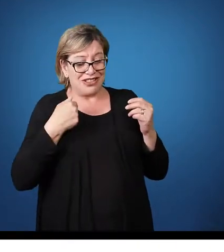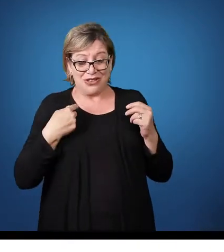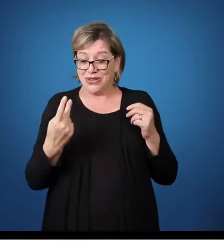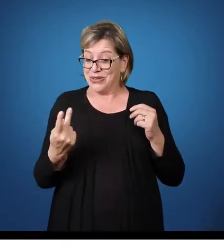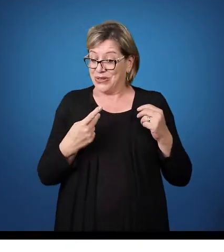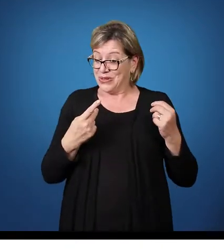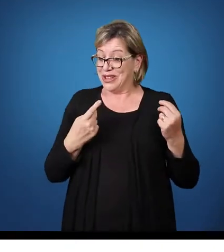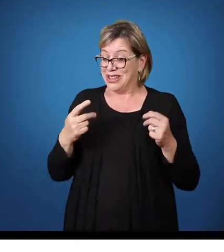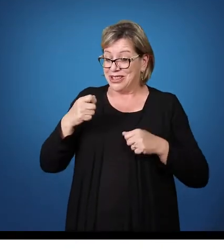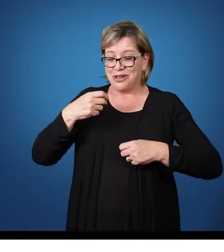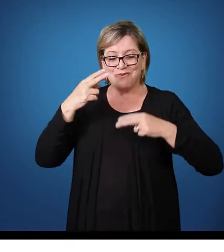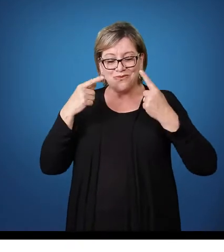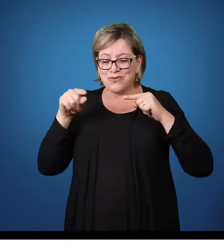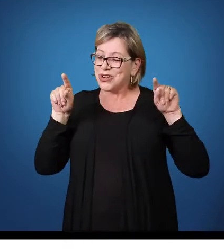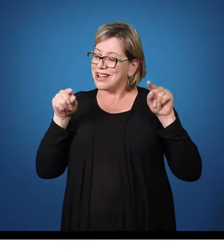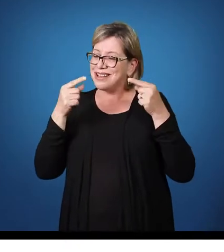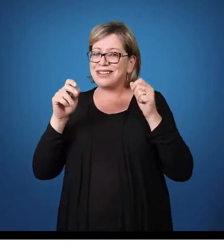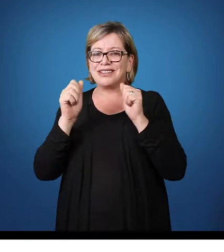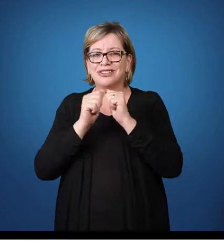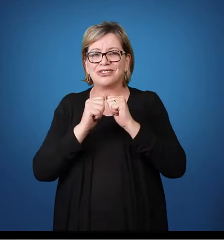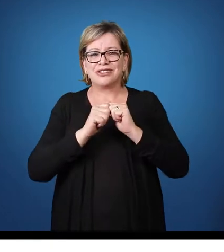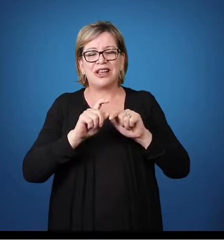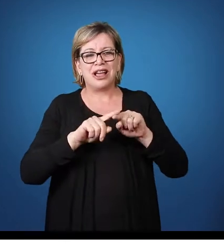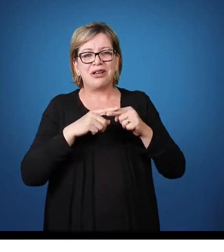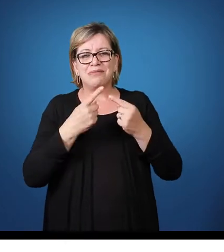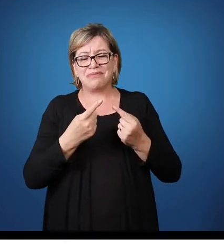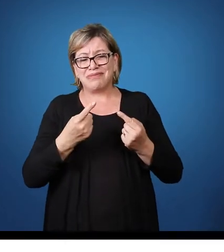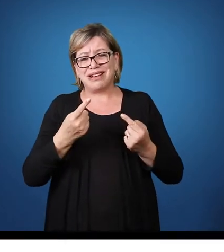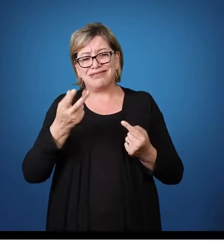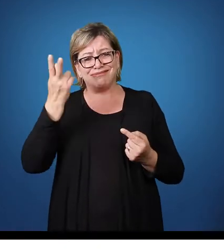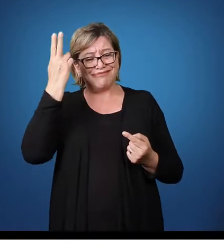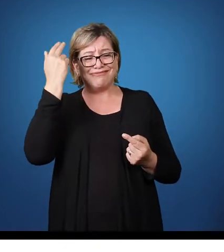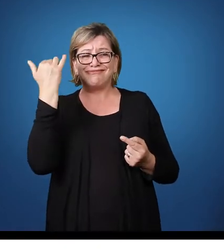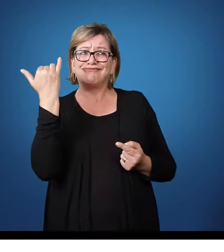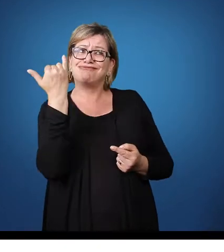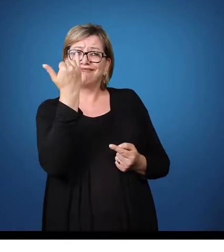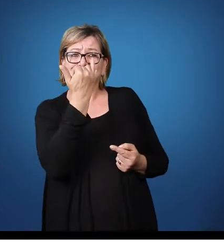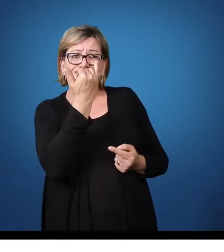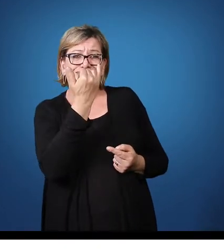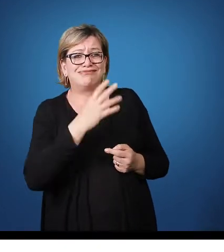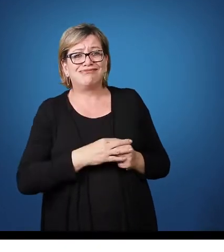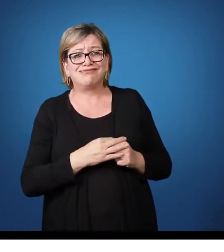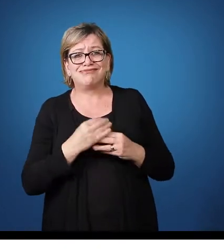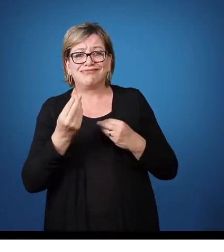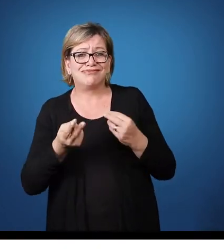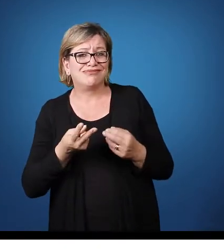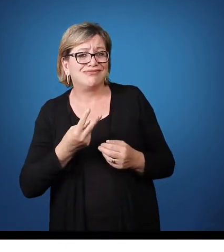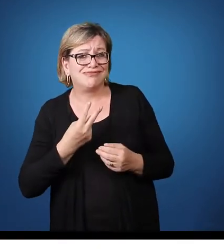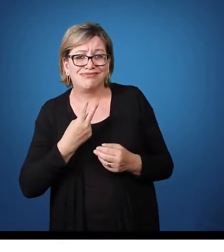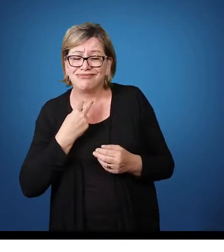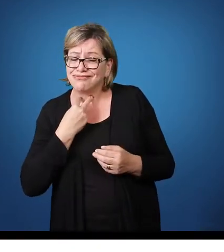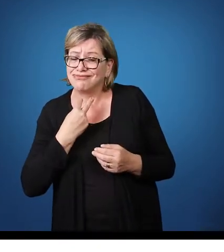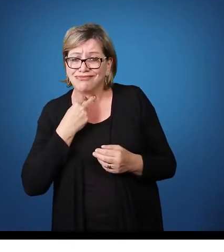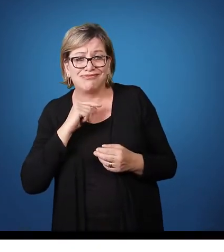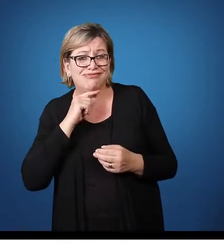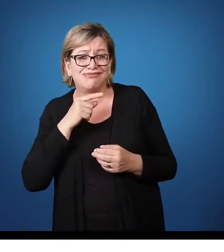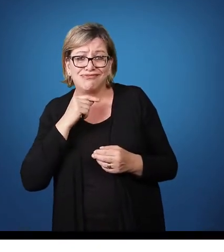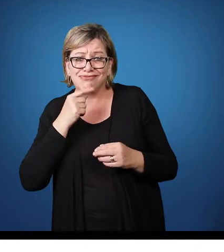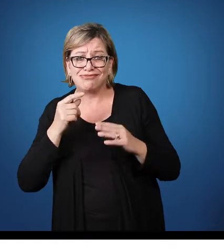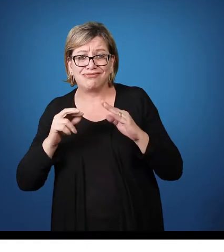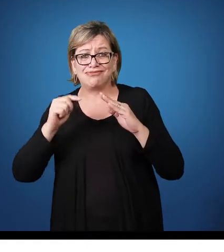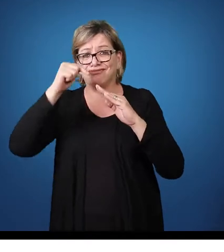formar uma banda Mas o coelho falou, eu não subo no